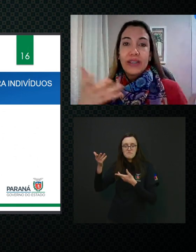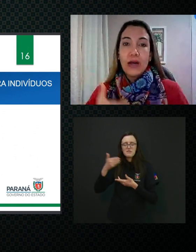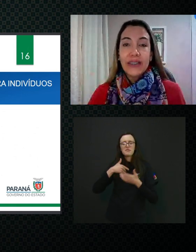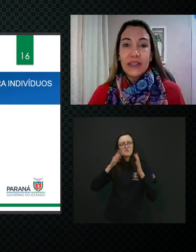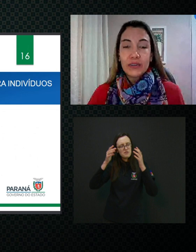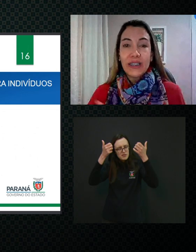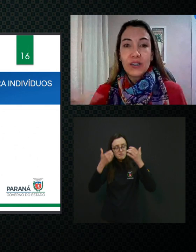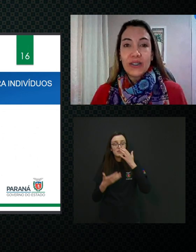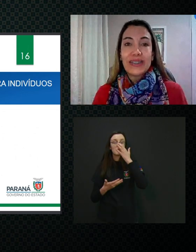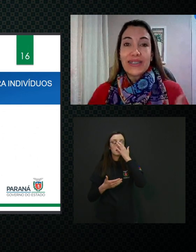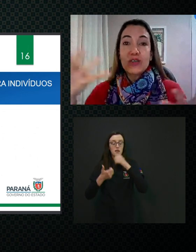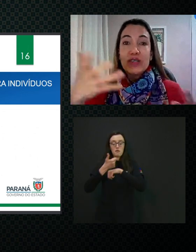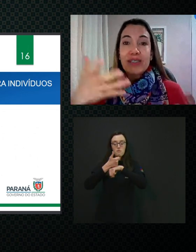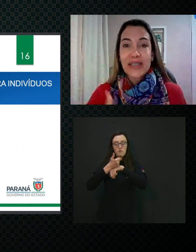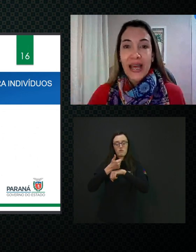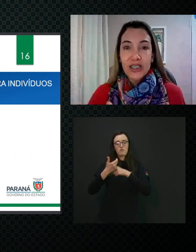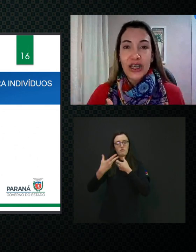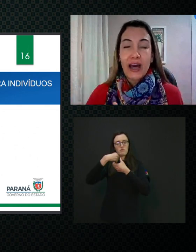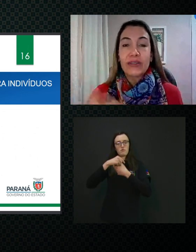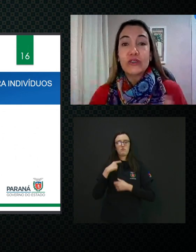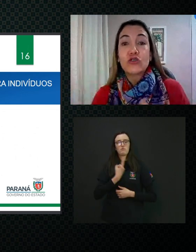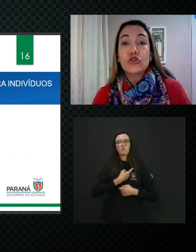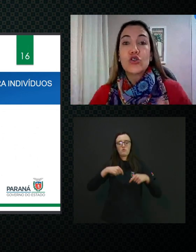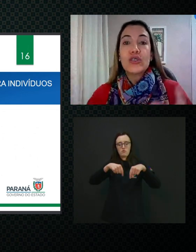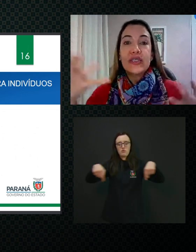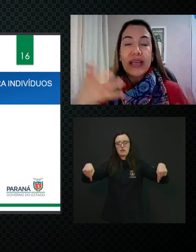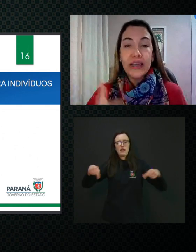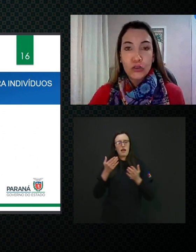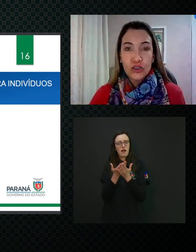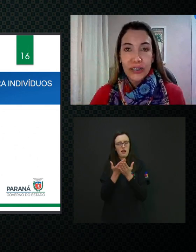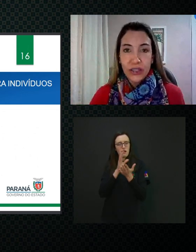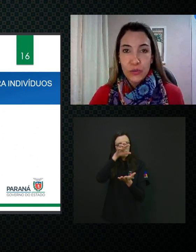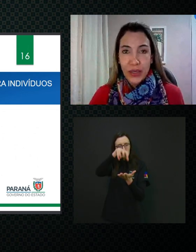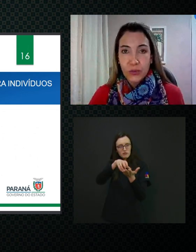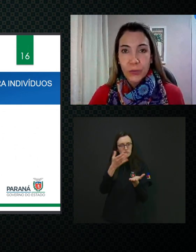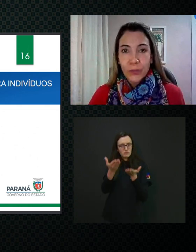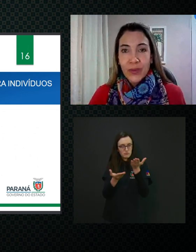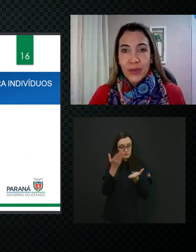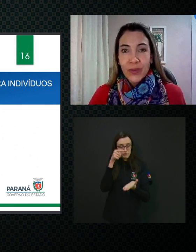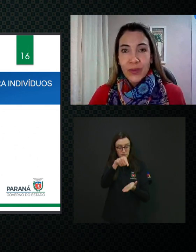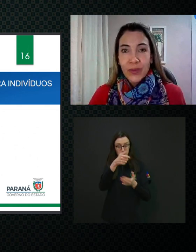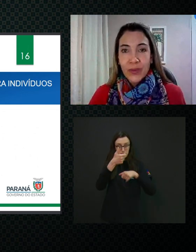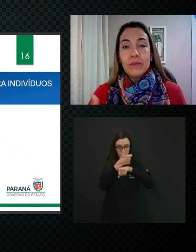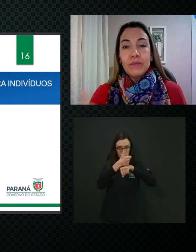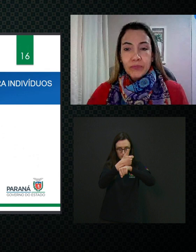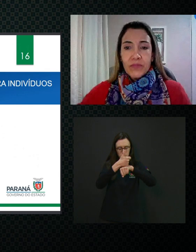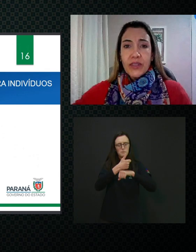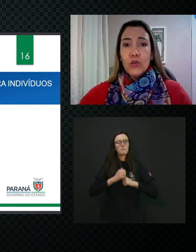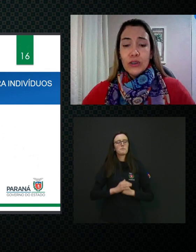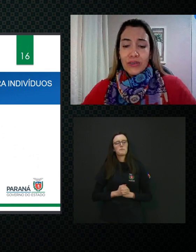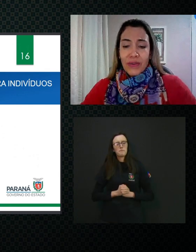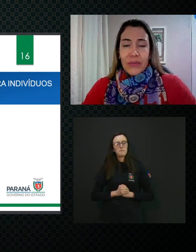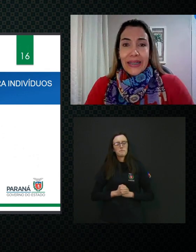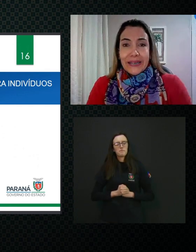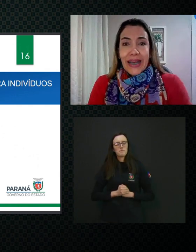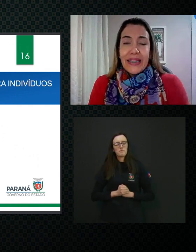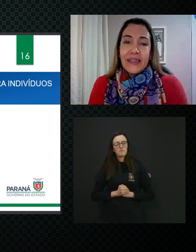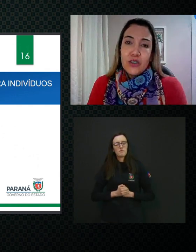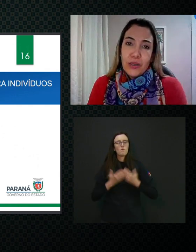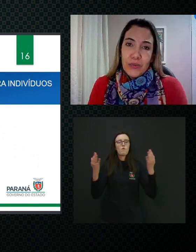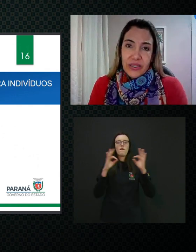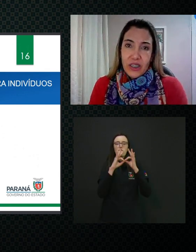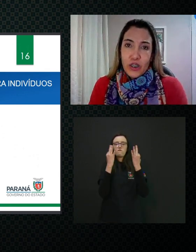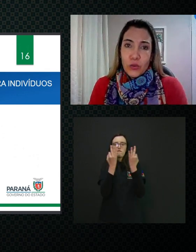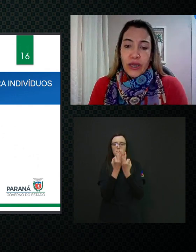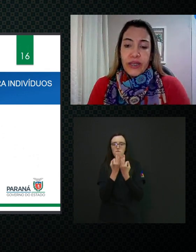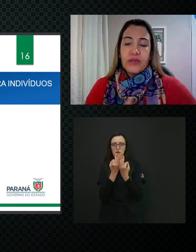profissional dentro da nossa sala de aula, dentro do nosso centro de atendimento. Porque quando a família traz